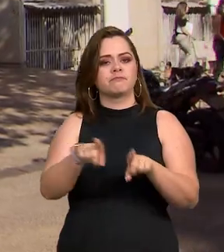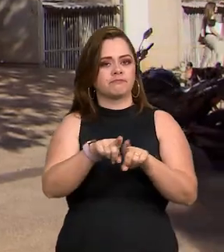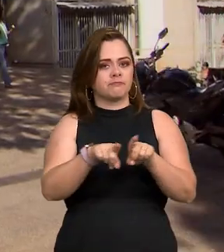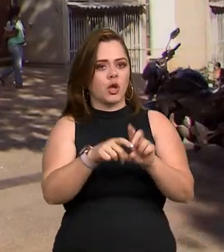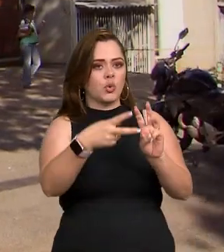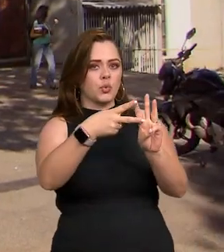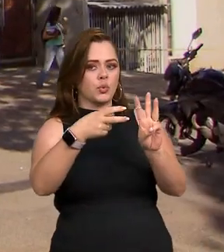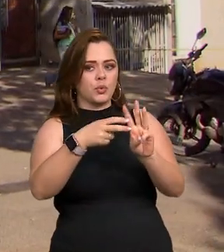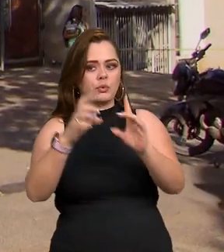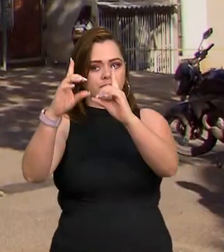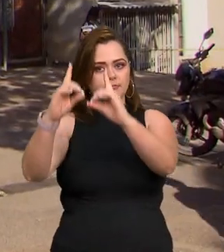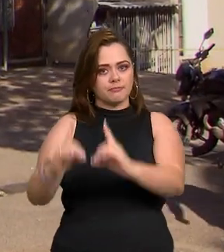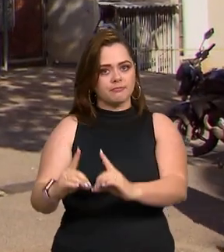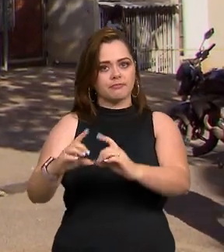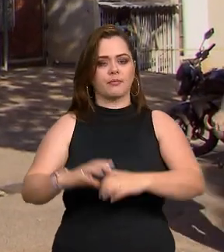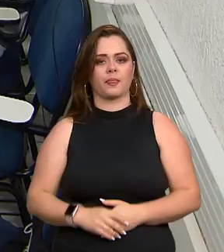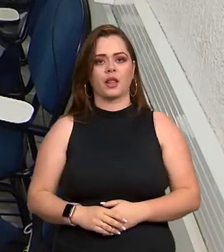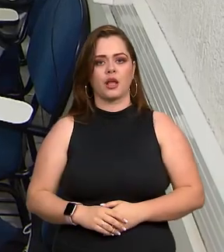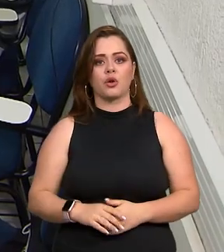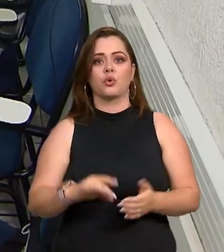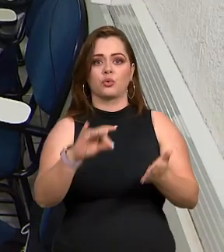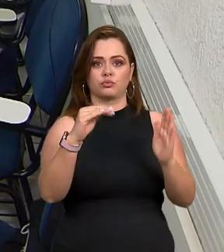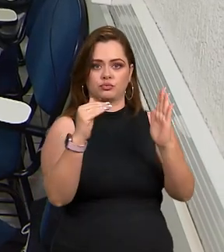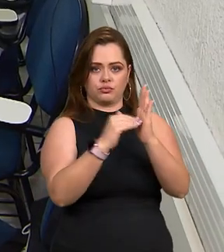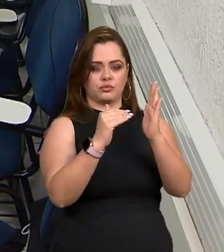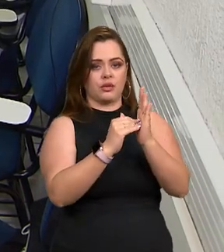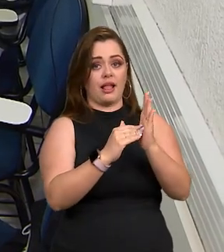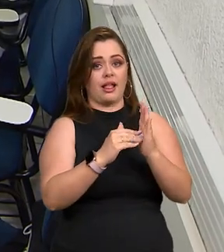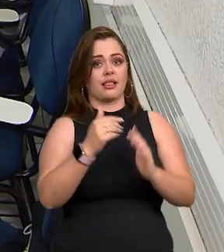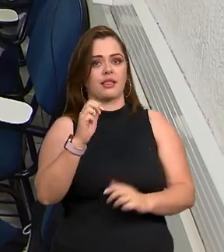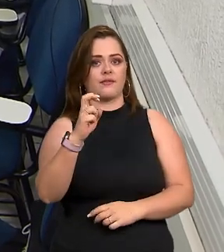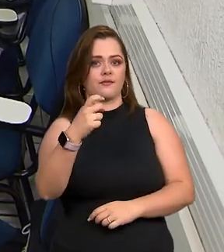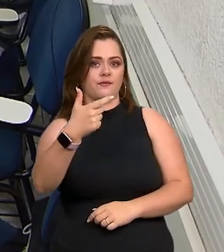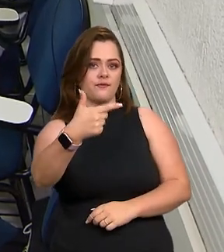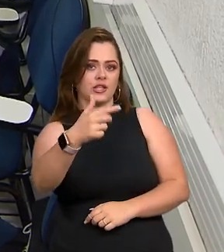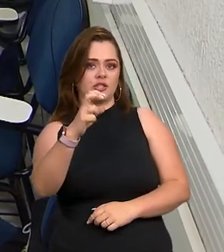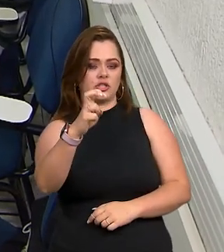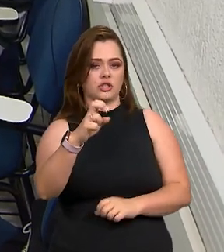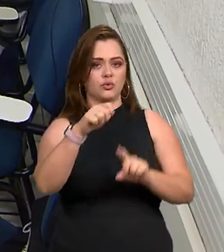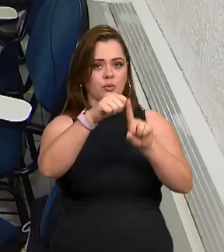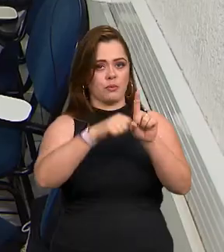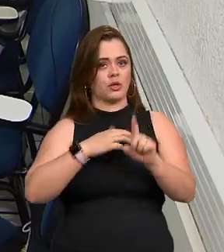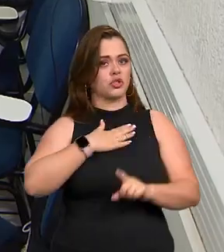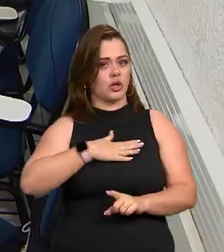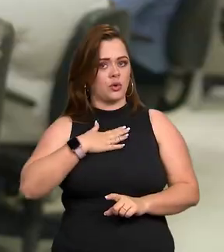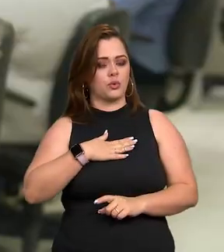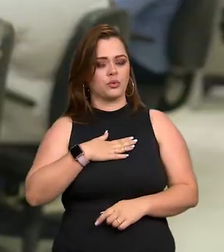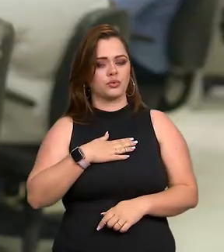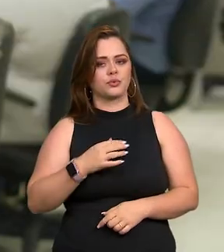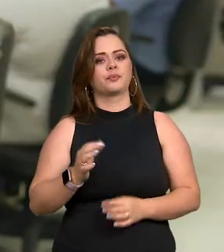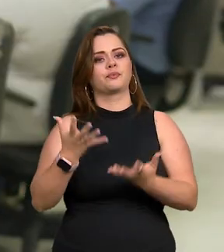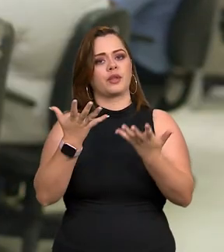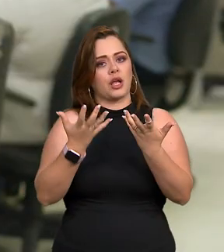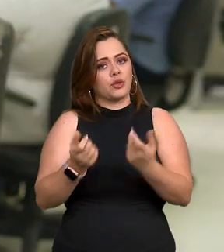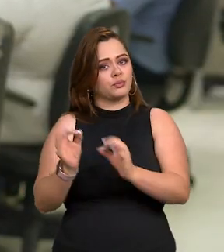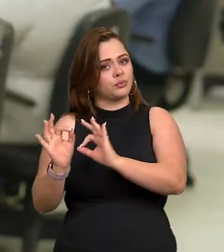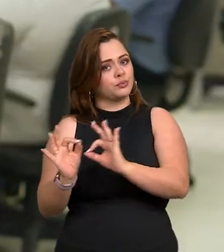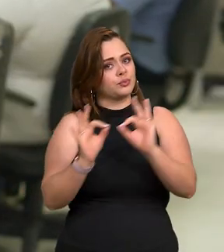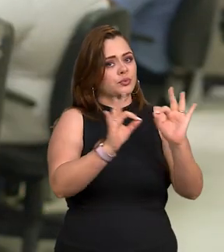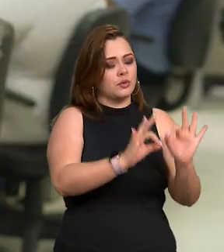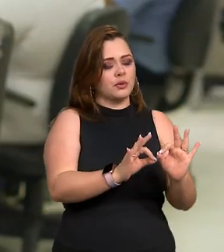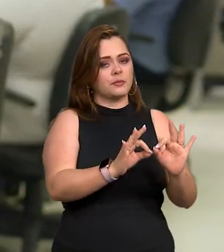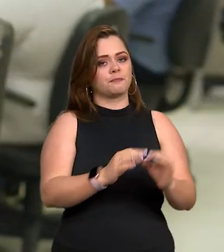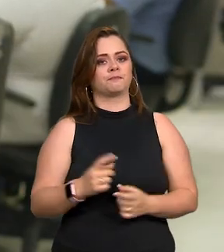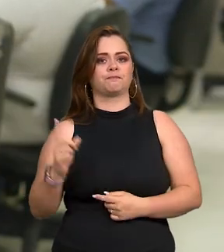indígenas e estudantes com deficiência. O prazo para se inscrever vai até 25 de agosto. Confira mais detalhes em